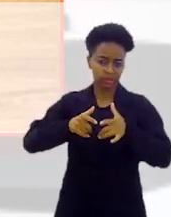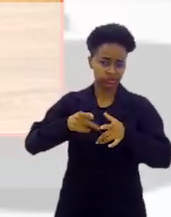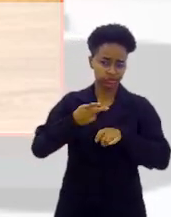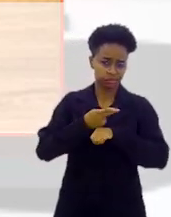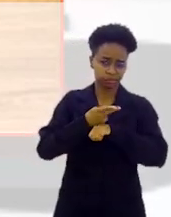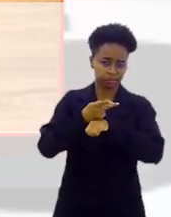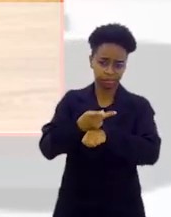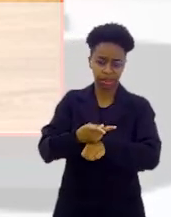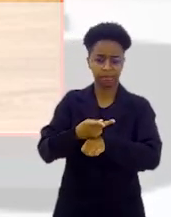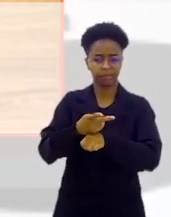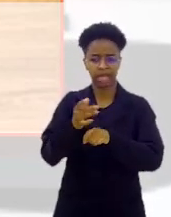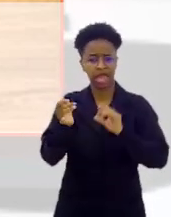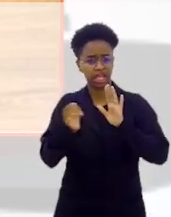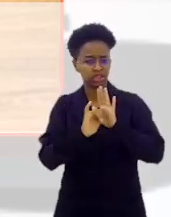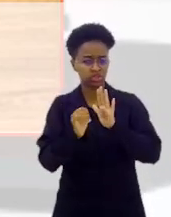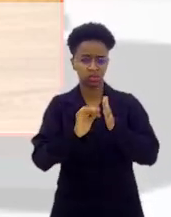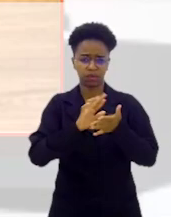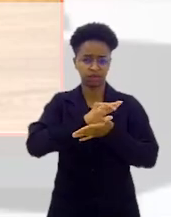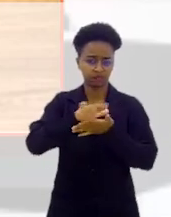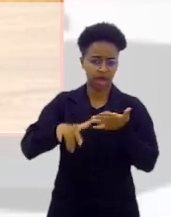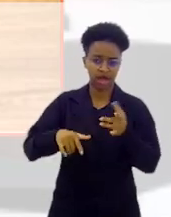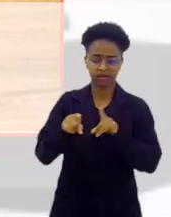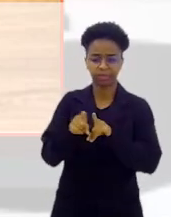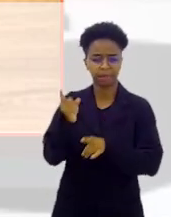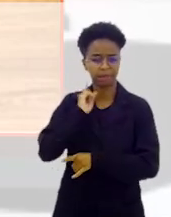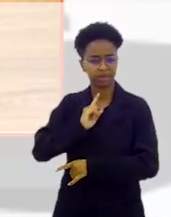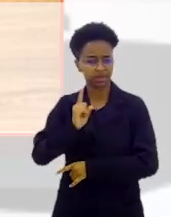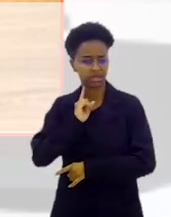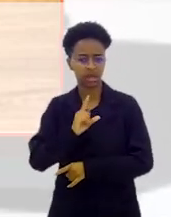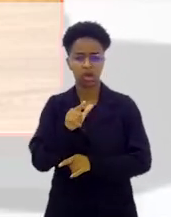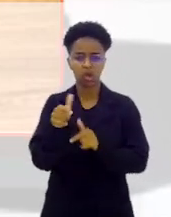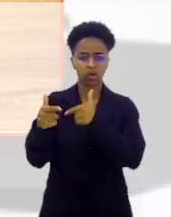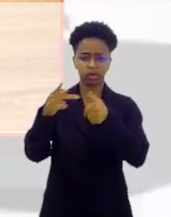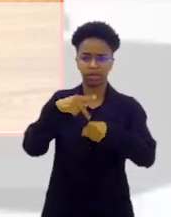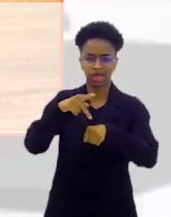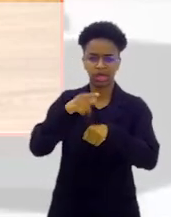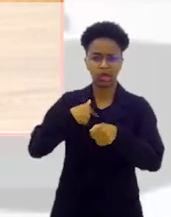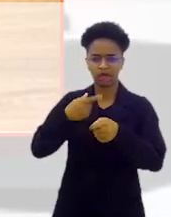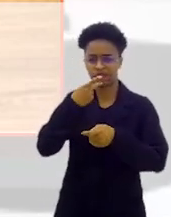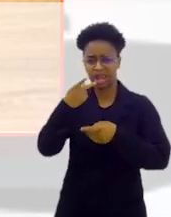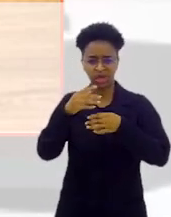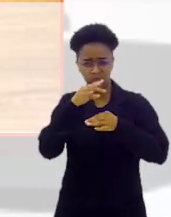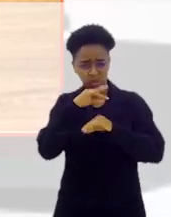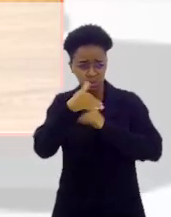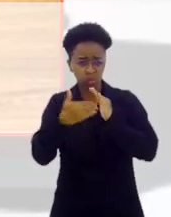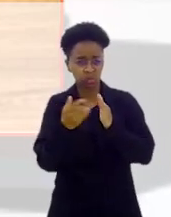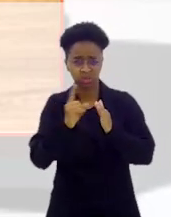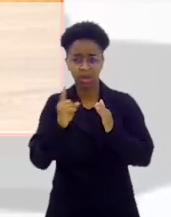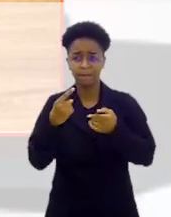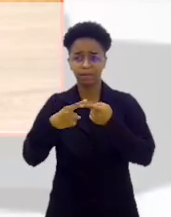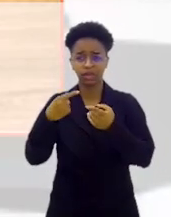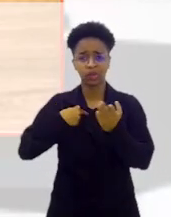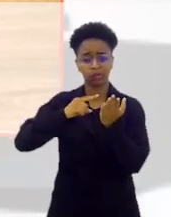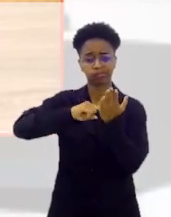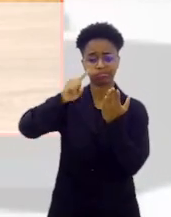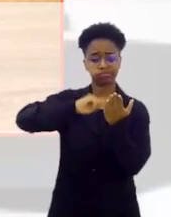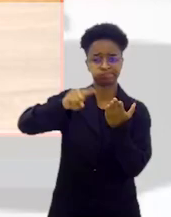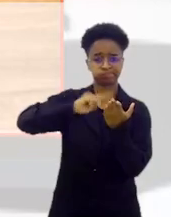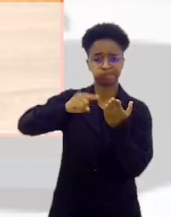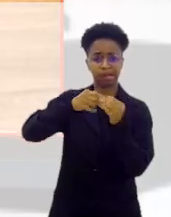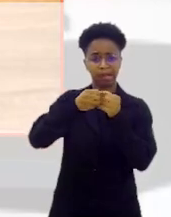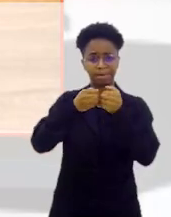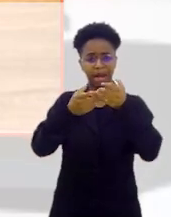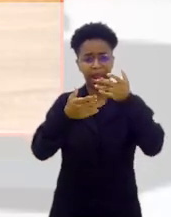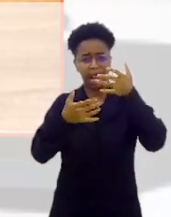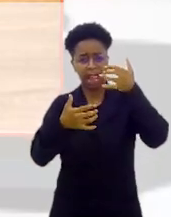Internacional Mulher em Prosa e Verso, da Editora Alba e Varginha Minas Gerais. Quer dizer, eu não vou citar todos porque, de novo, eu estou no meu celular e eu vou fazer